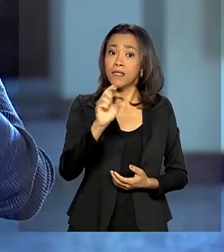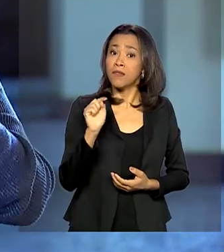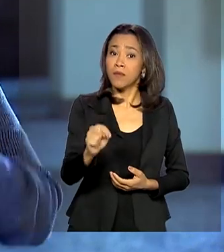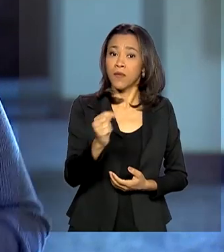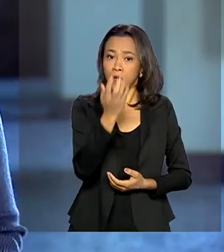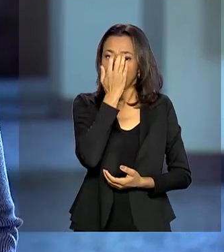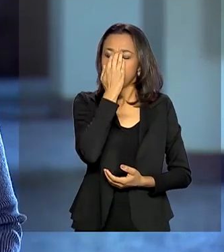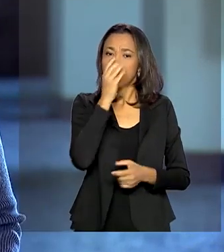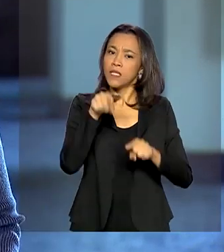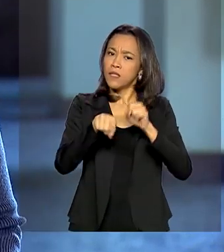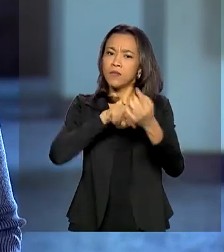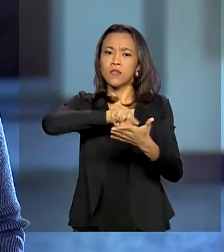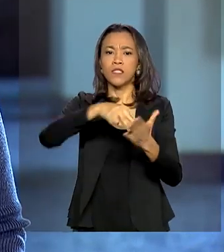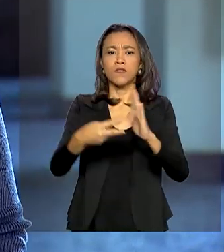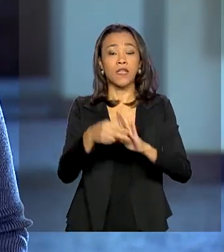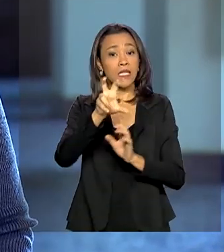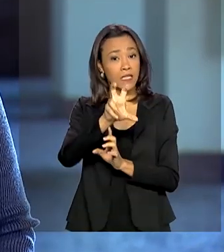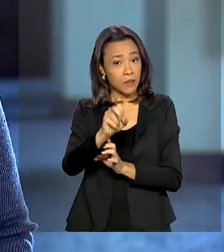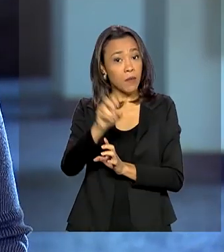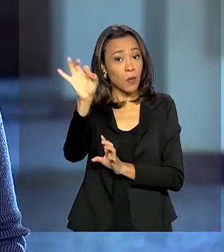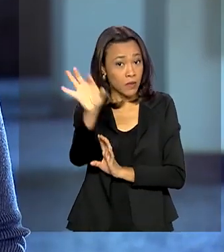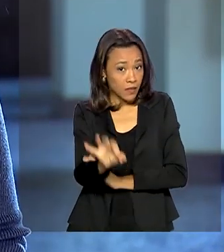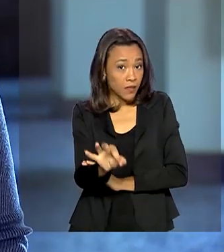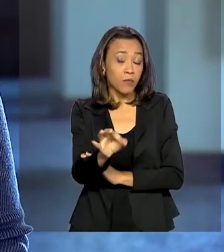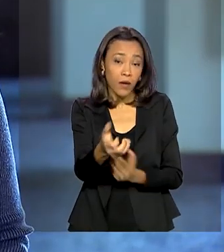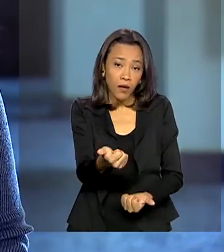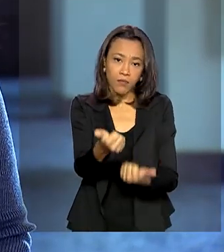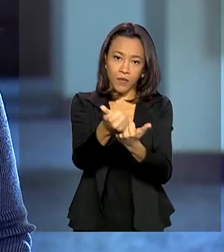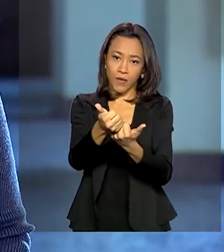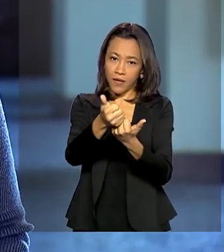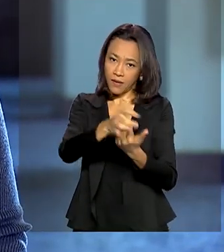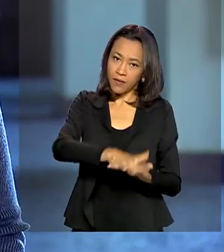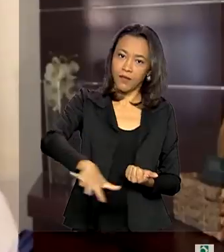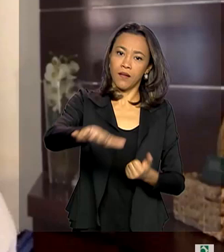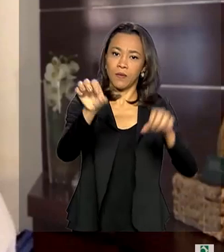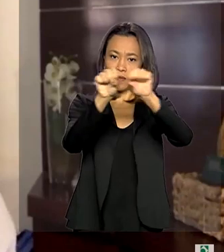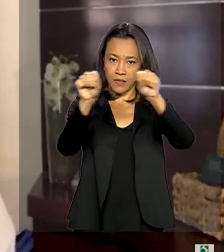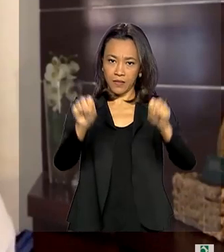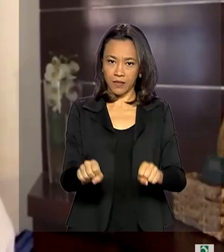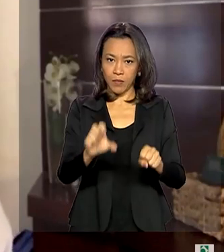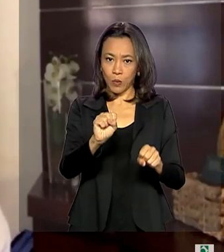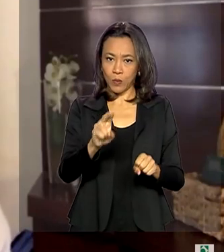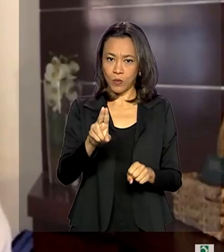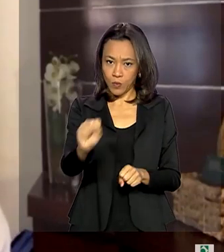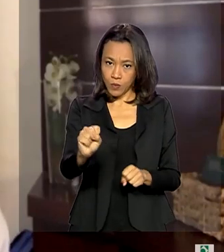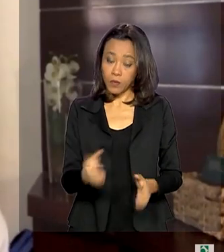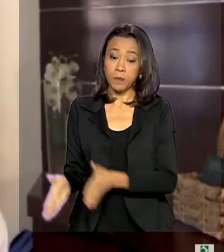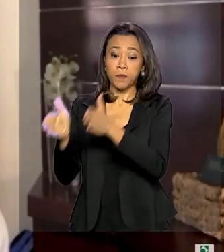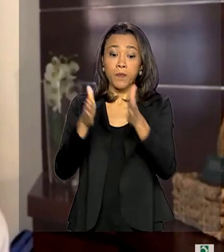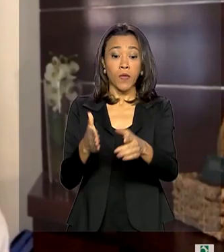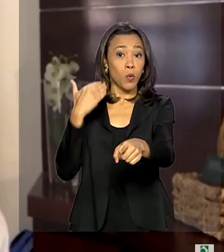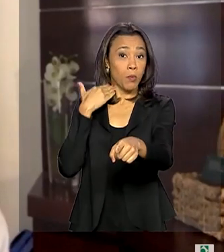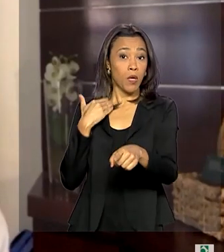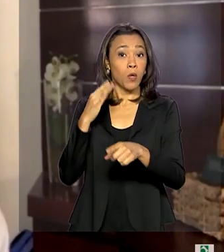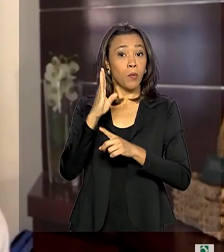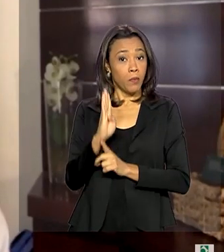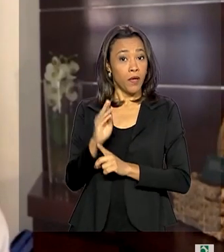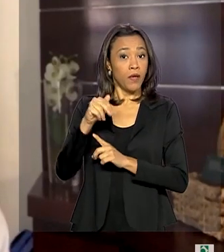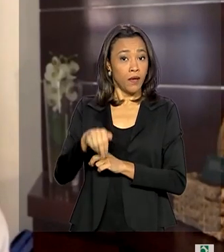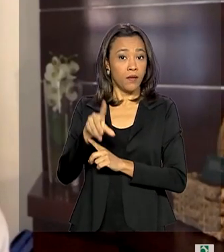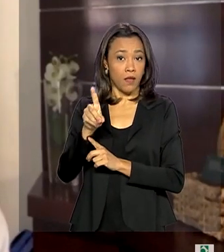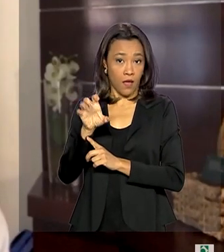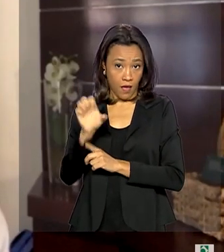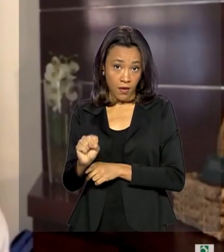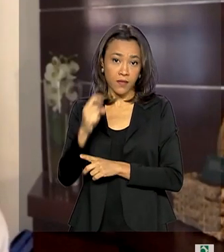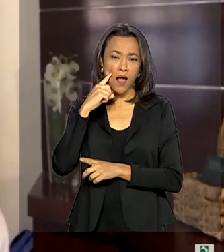a 50% da necessidade do SUS para os próximos três meses. O BNDES disse também que avalia a